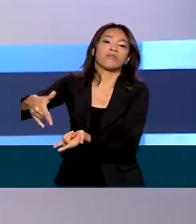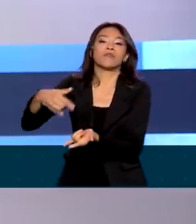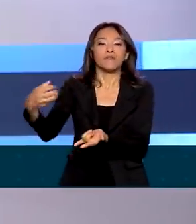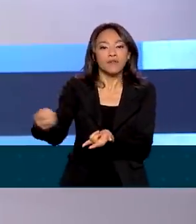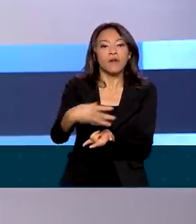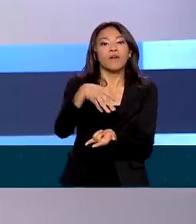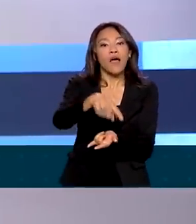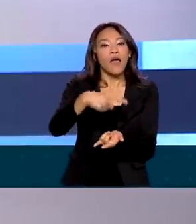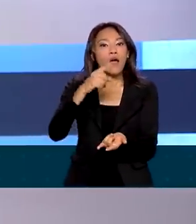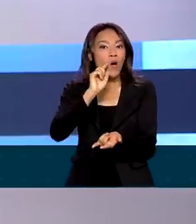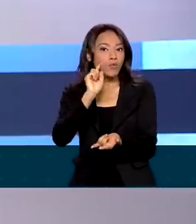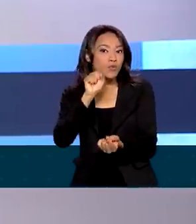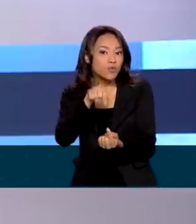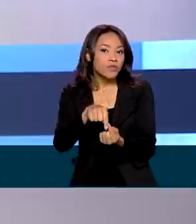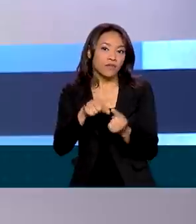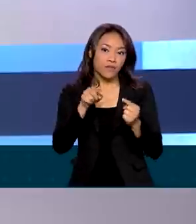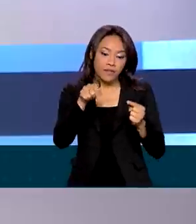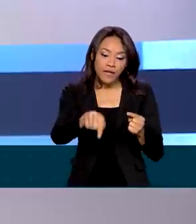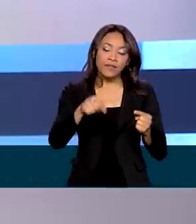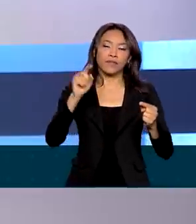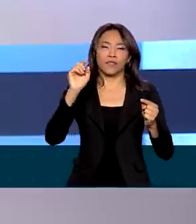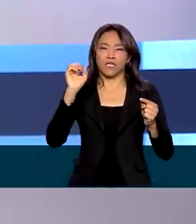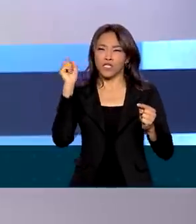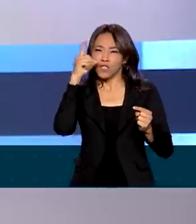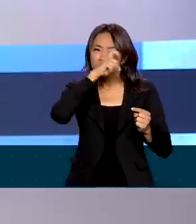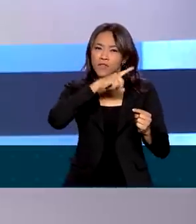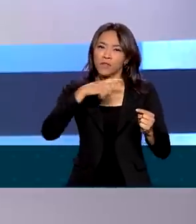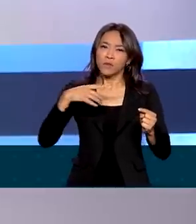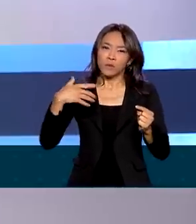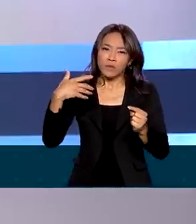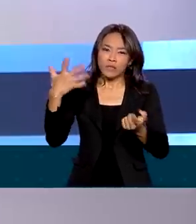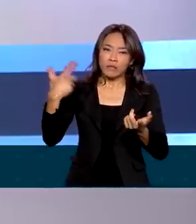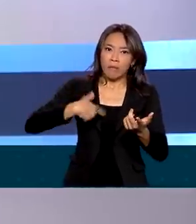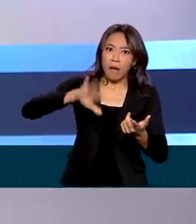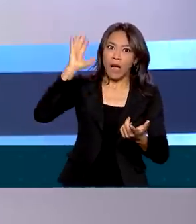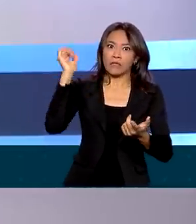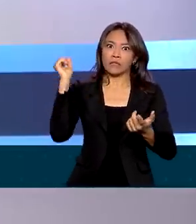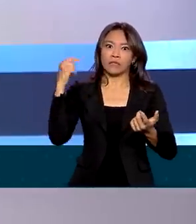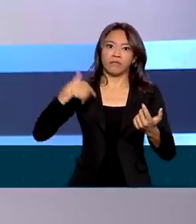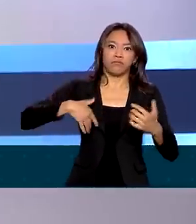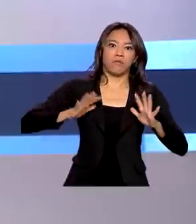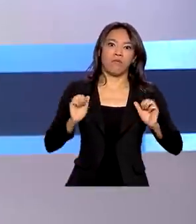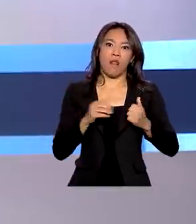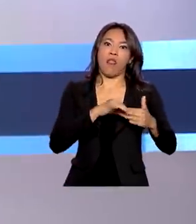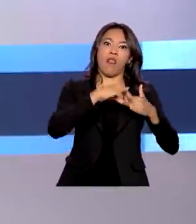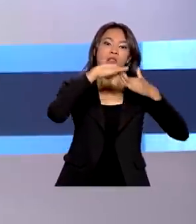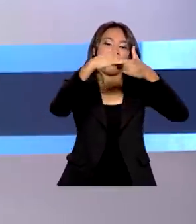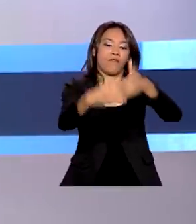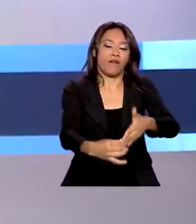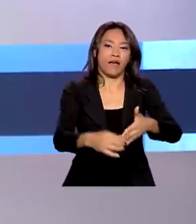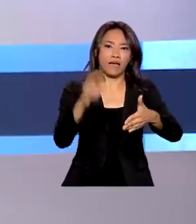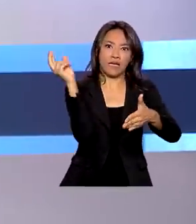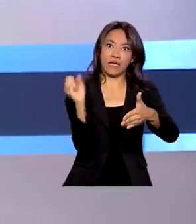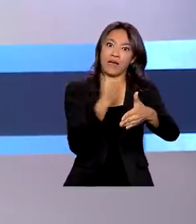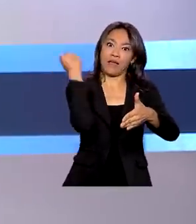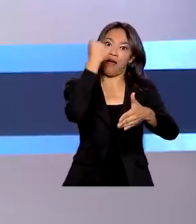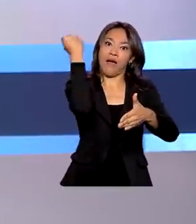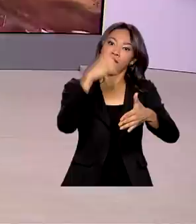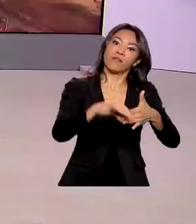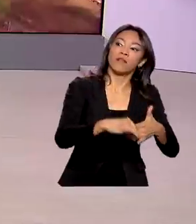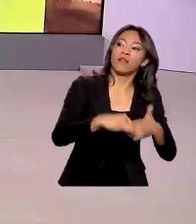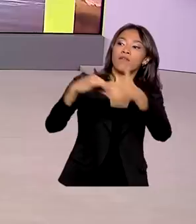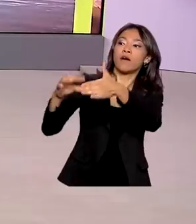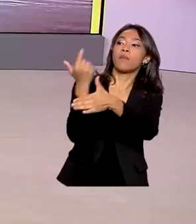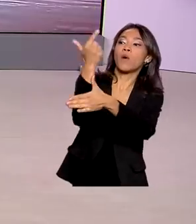ideia é concentrar ali os casos de complexidade intermediária e encaminhar os mais graves para hospitais especializados.